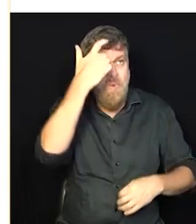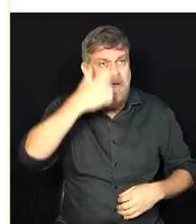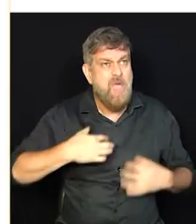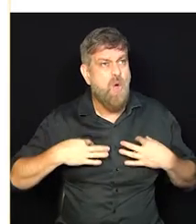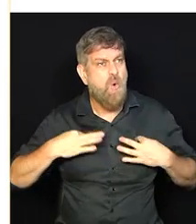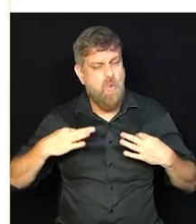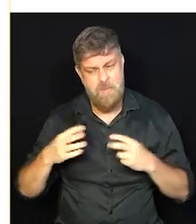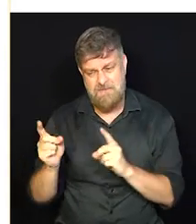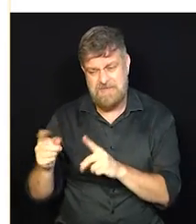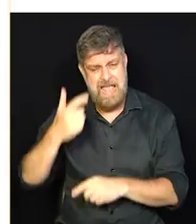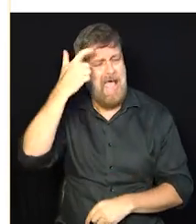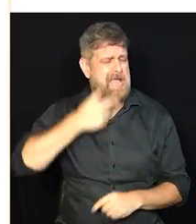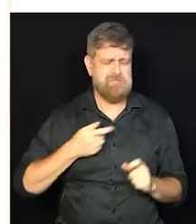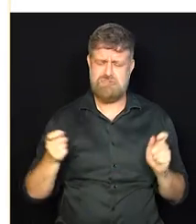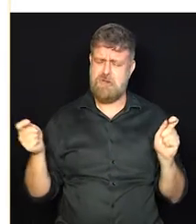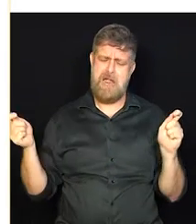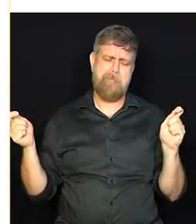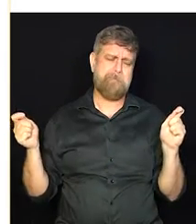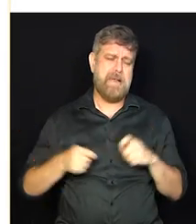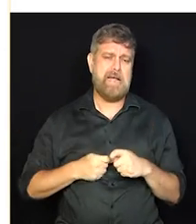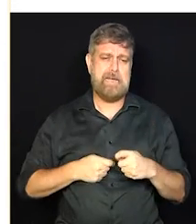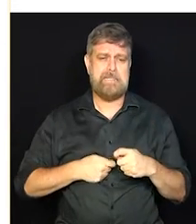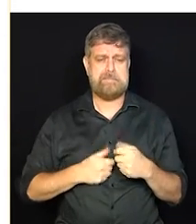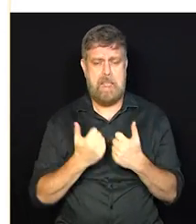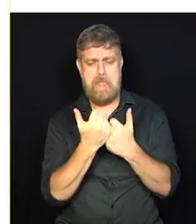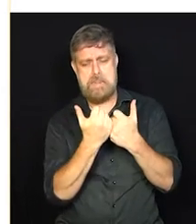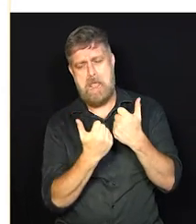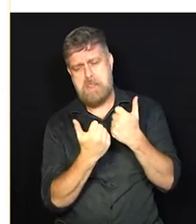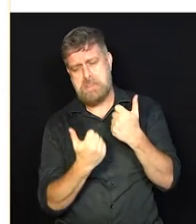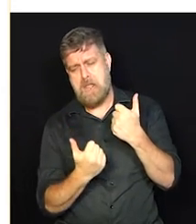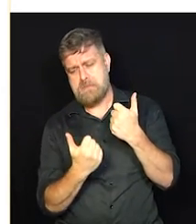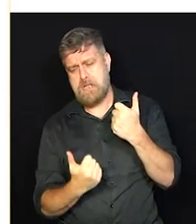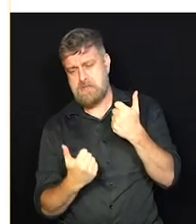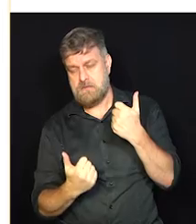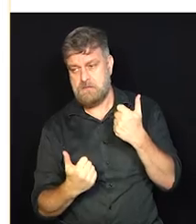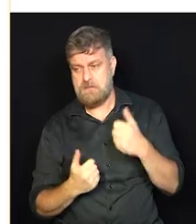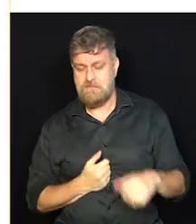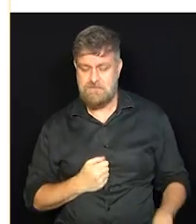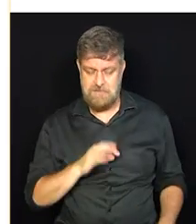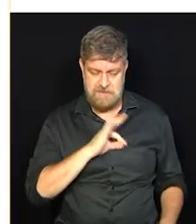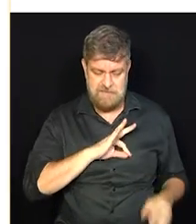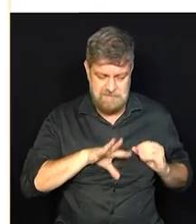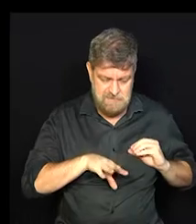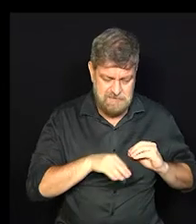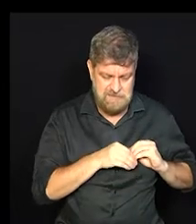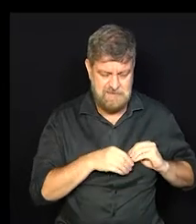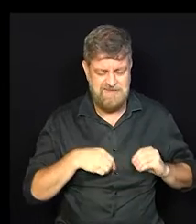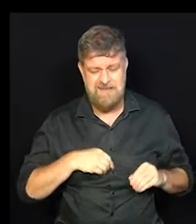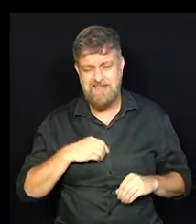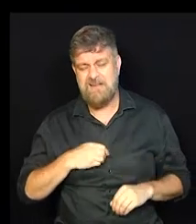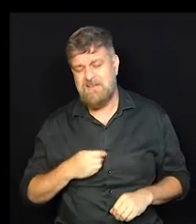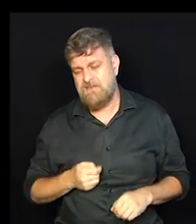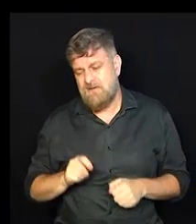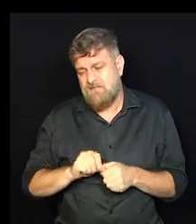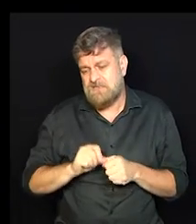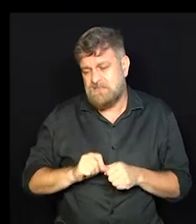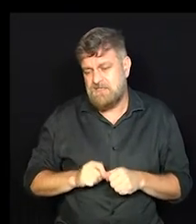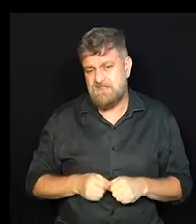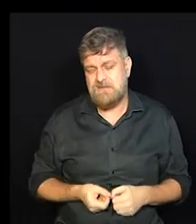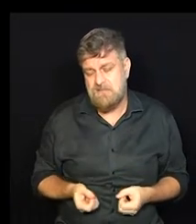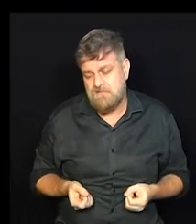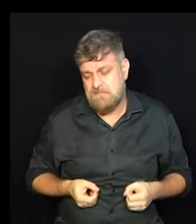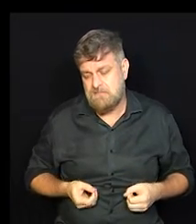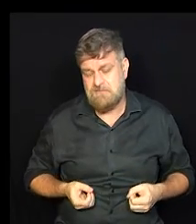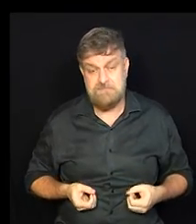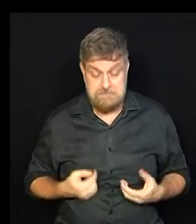loja de roupa, não sou capaz? E aí começa esse lance de renda extra, sabe? eu vou fazer de forma intuitiva e no fim das contas o